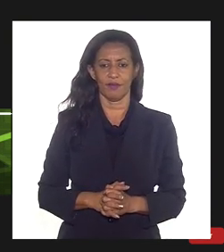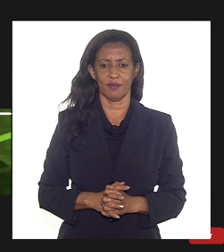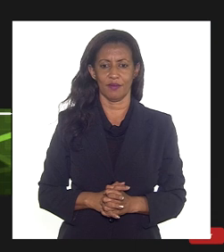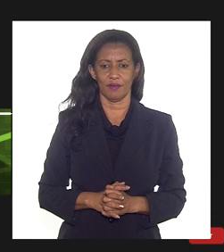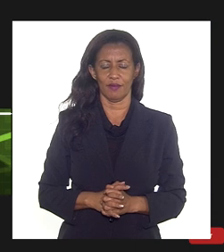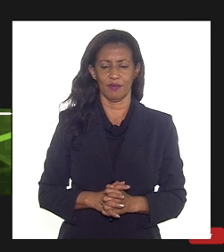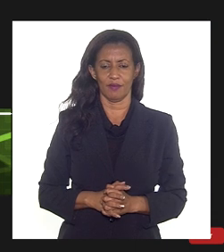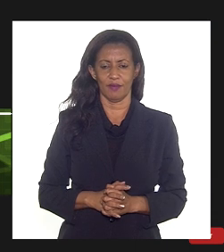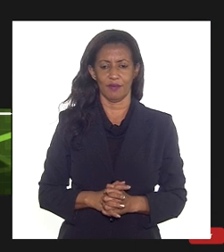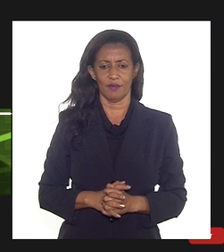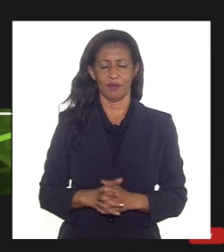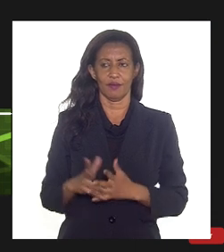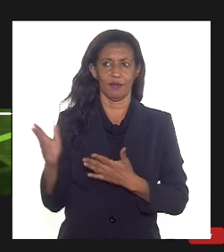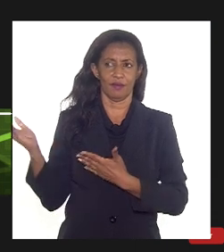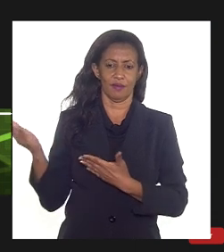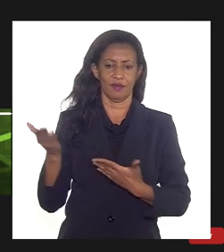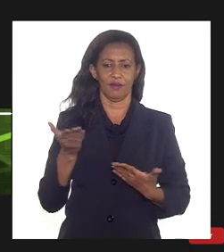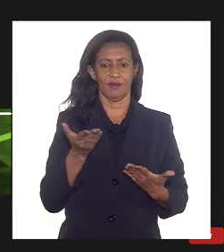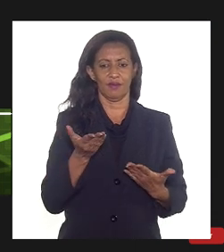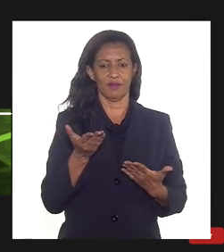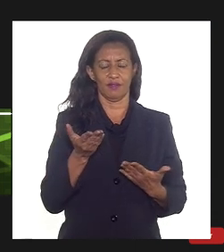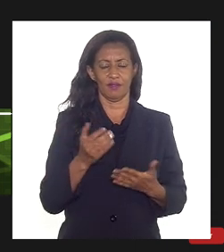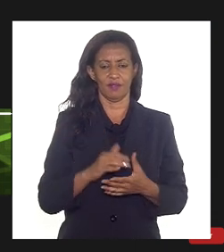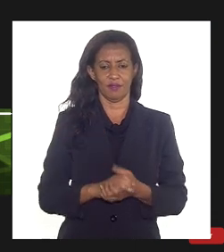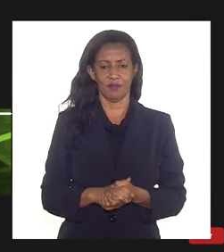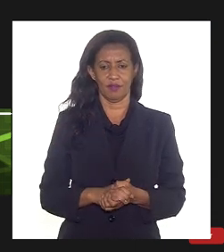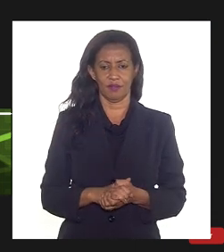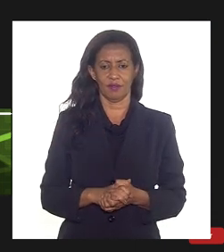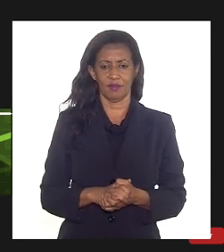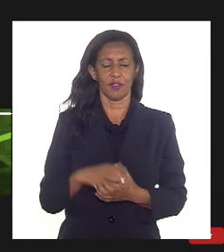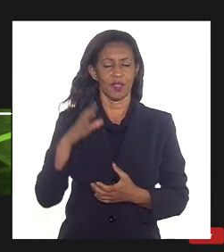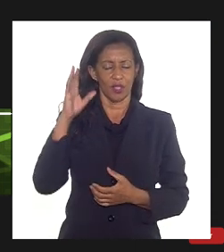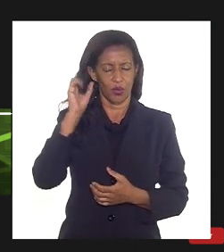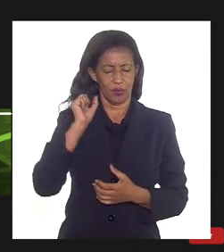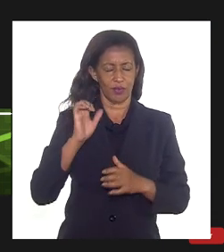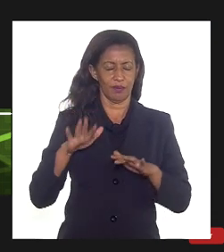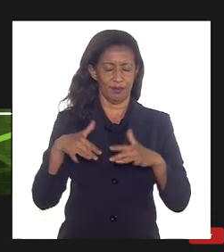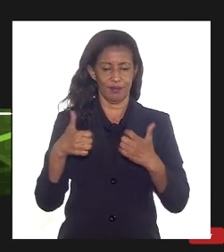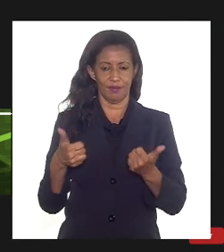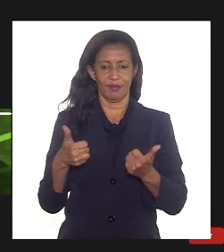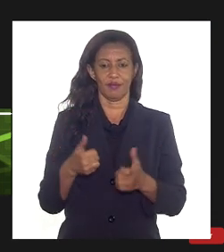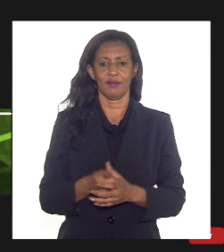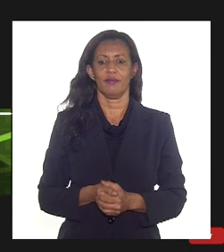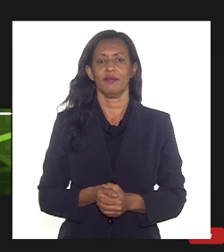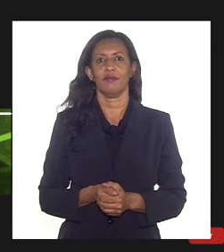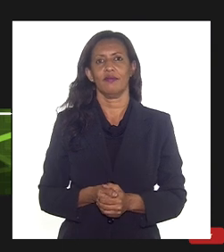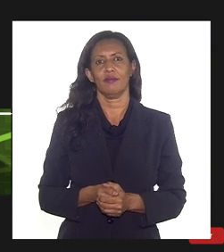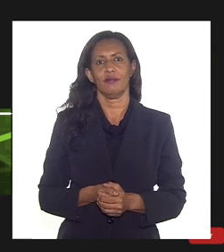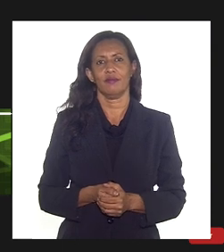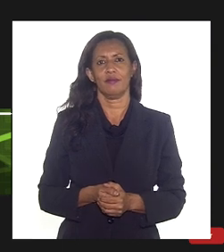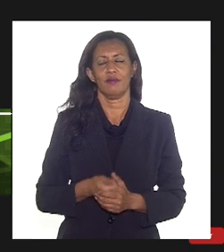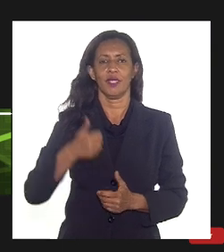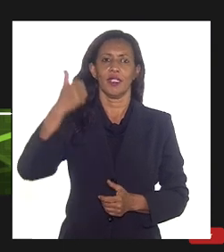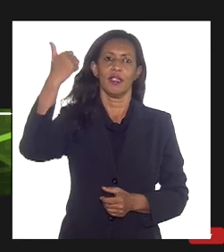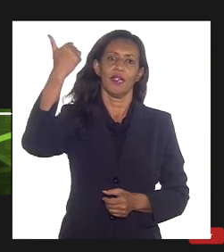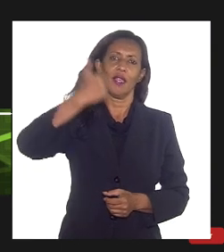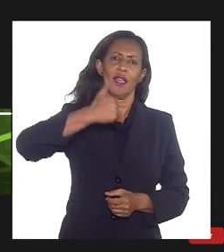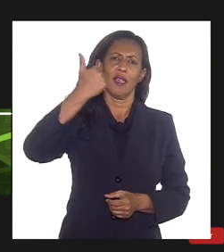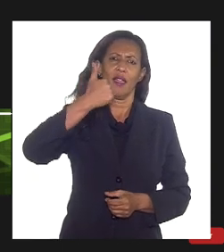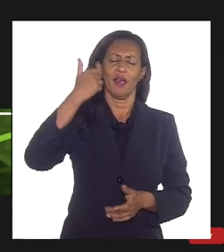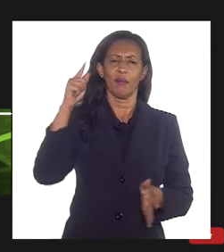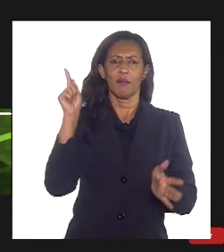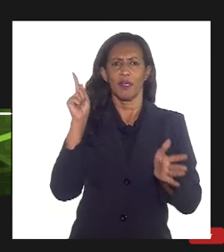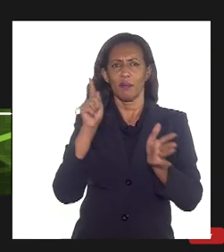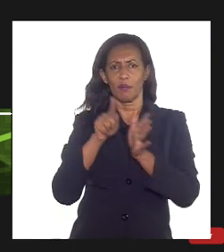por favor doutor Leio está me ouvindo bem? muito bem a primeira pergunta que eu tenho